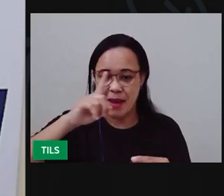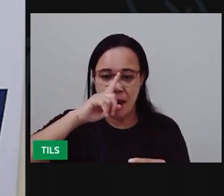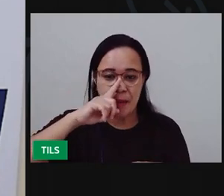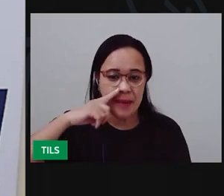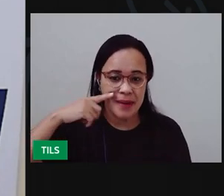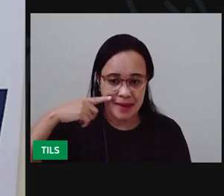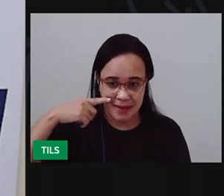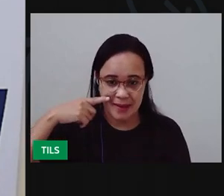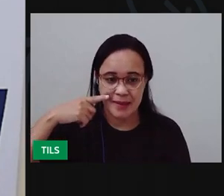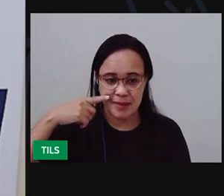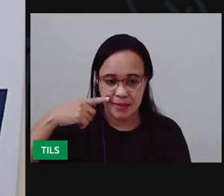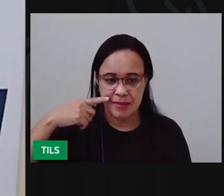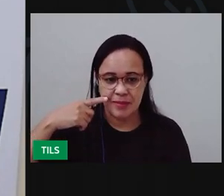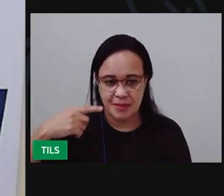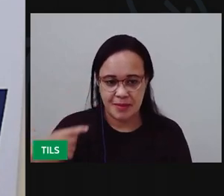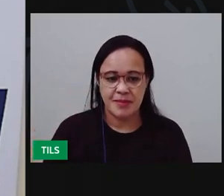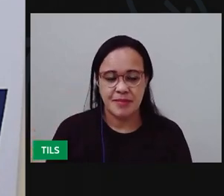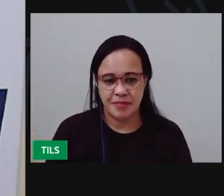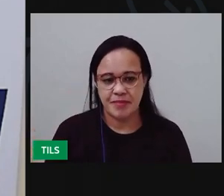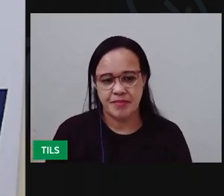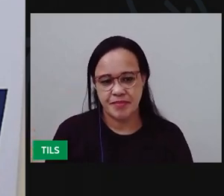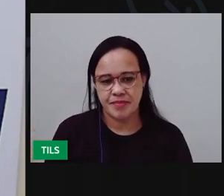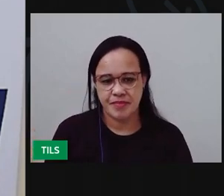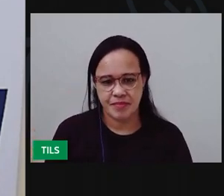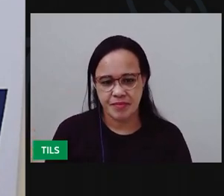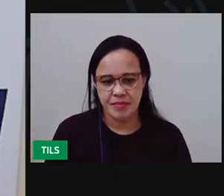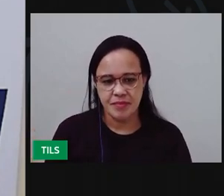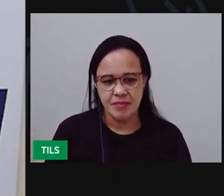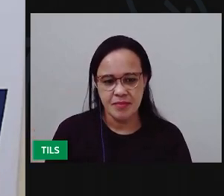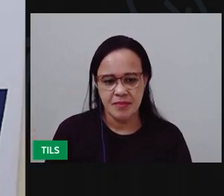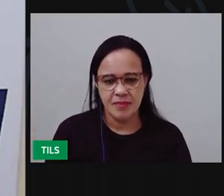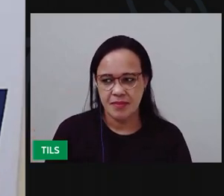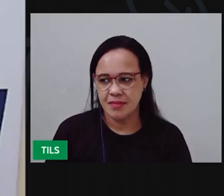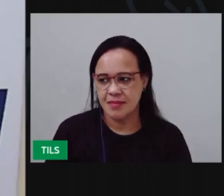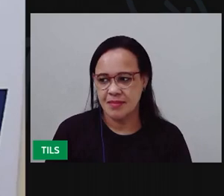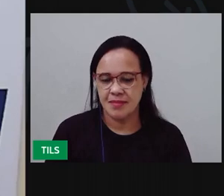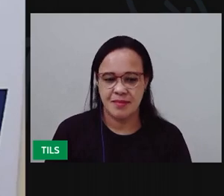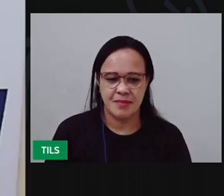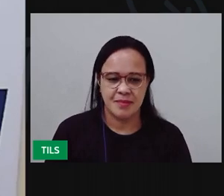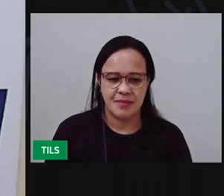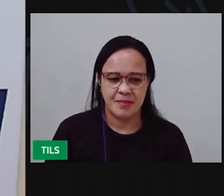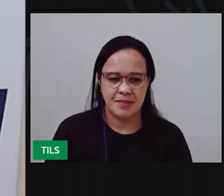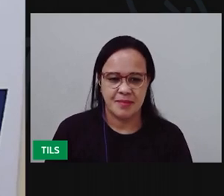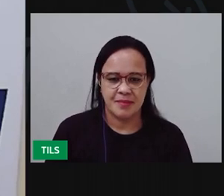amarela. Eu vou passar ela aqui, ó. Vou abrir.